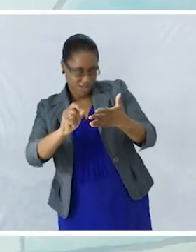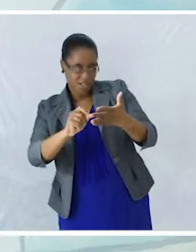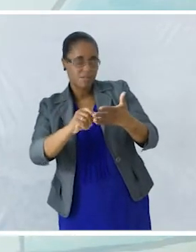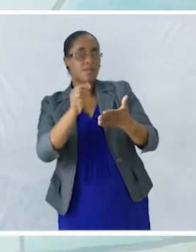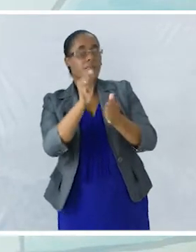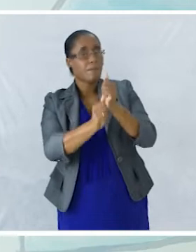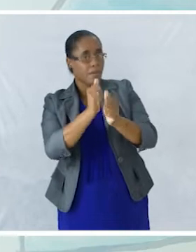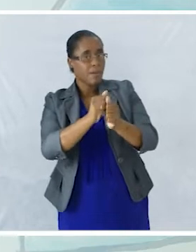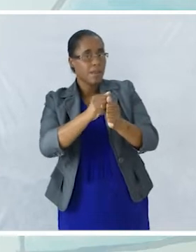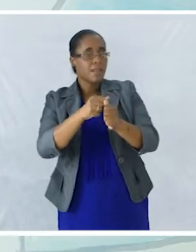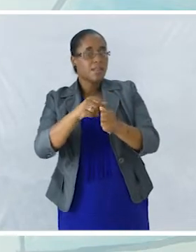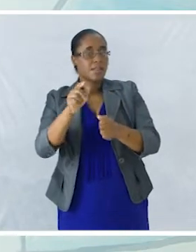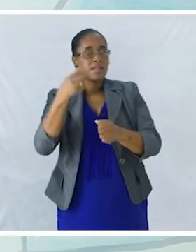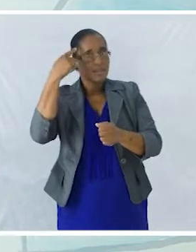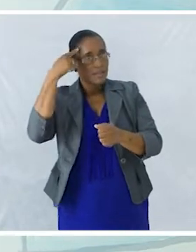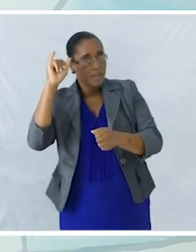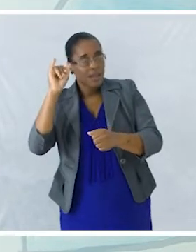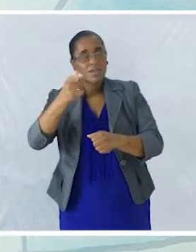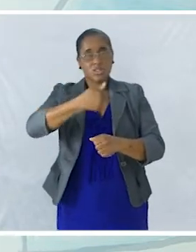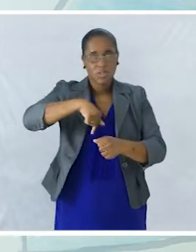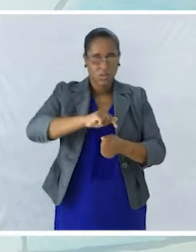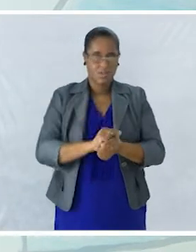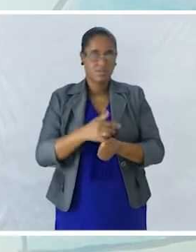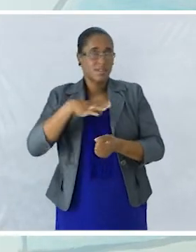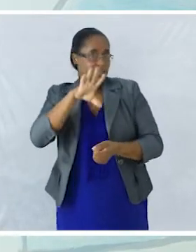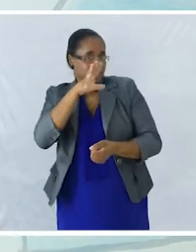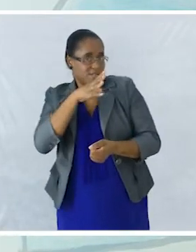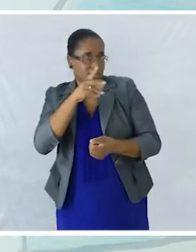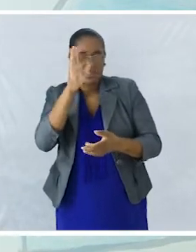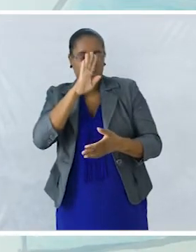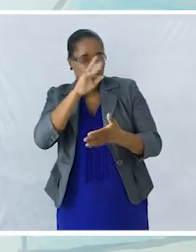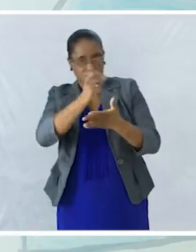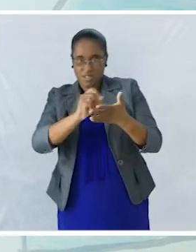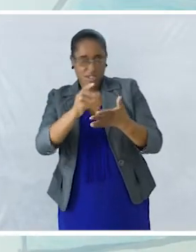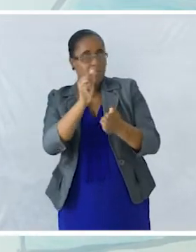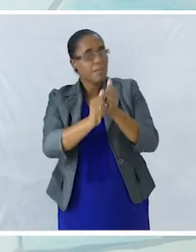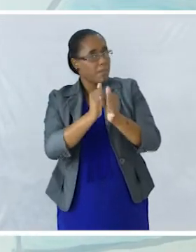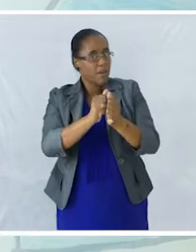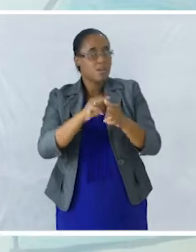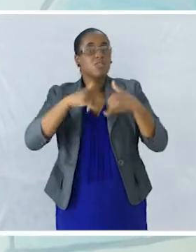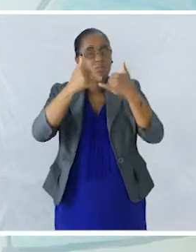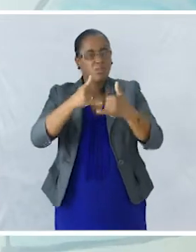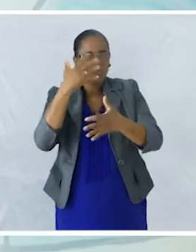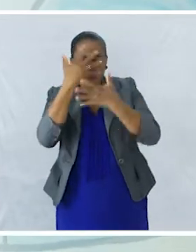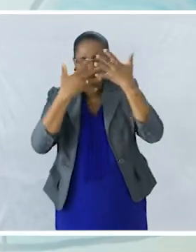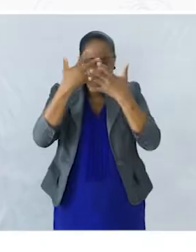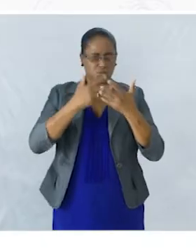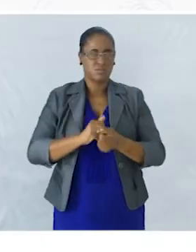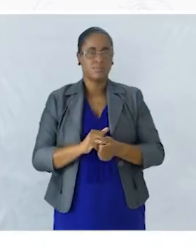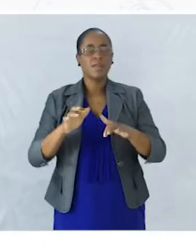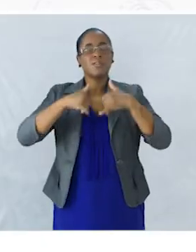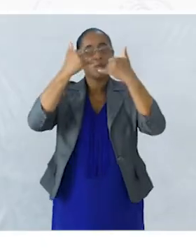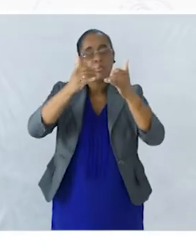As nossas ideias Quer dizer, se não colocamos no papel Depois poderíamos ficar confusos Depois da planificação